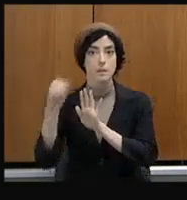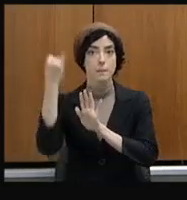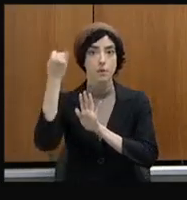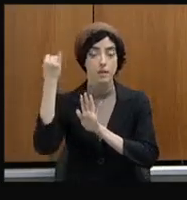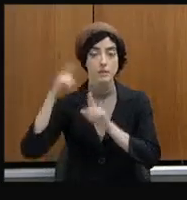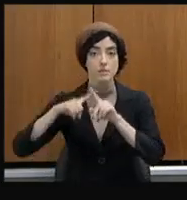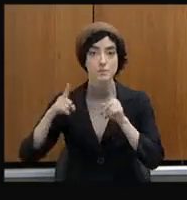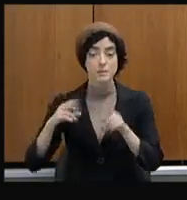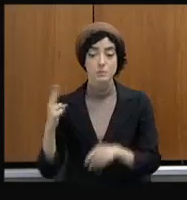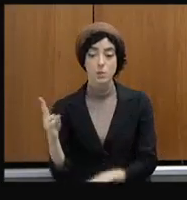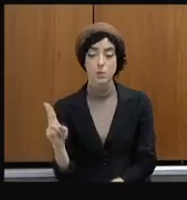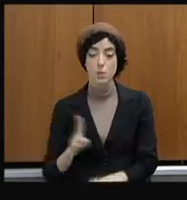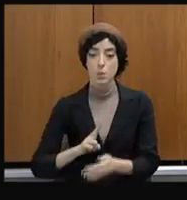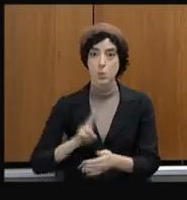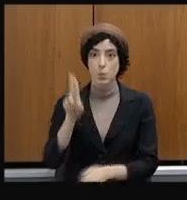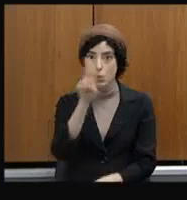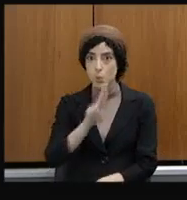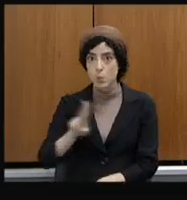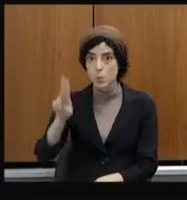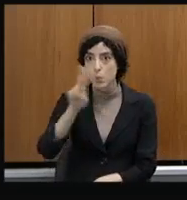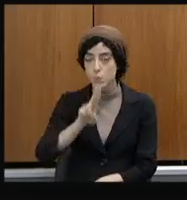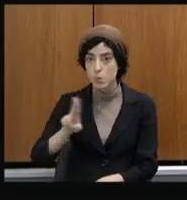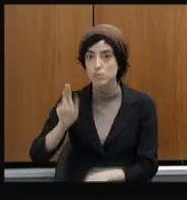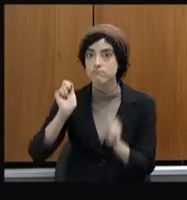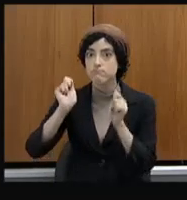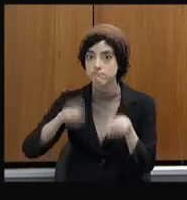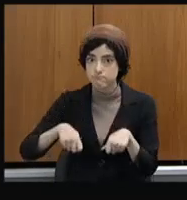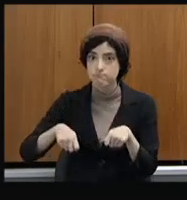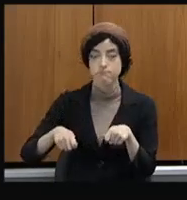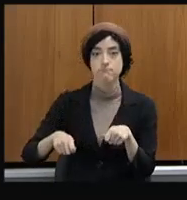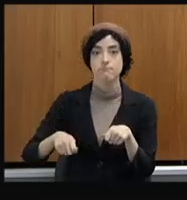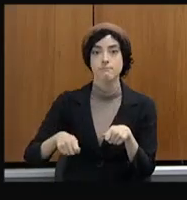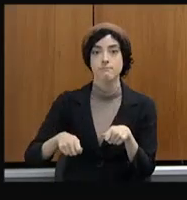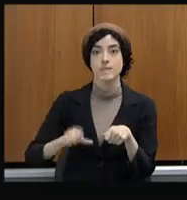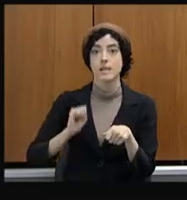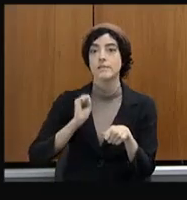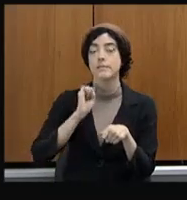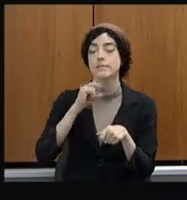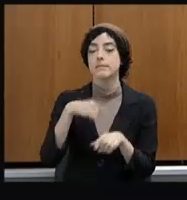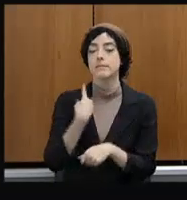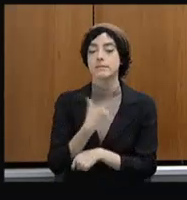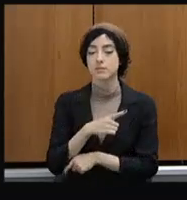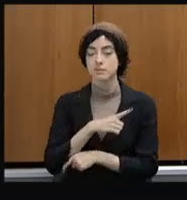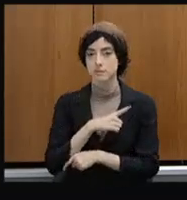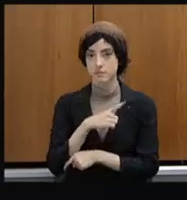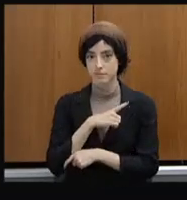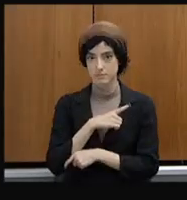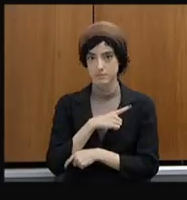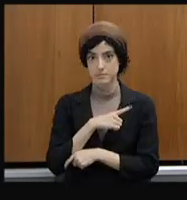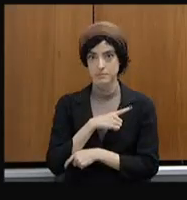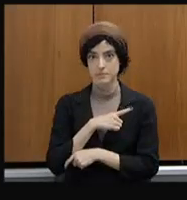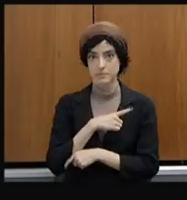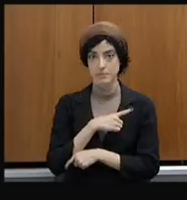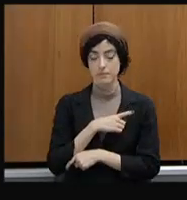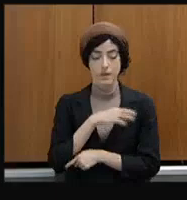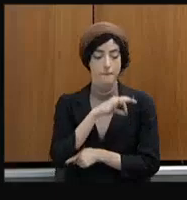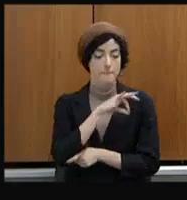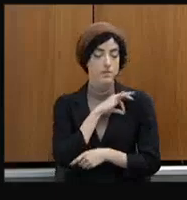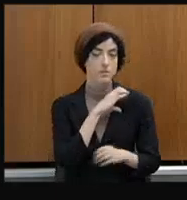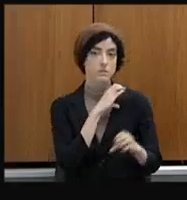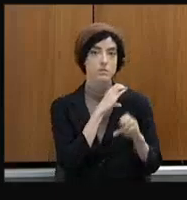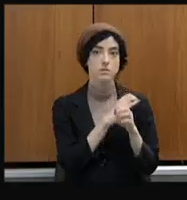problemas dito aí pelo presidente da comissão é quando nós tivermos policiais civis, delegados,